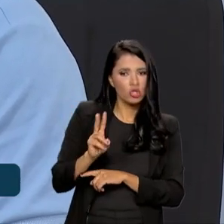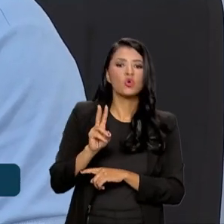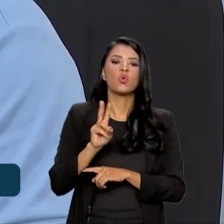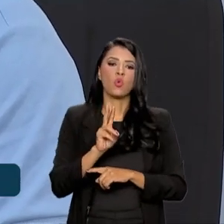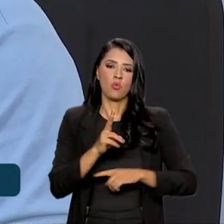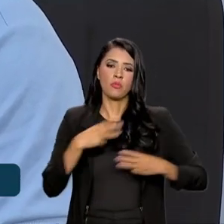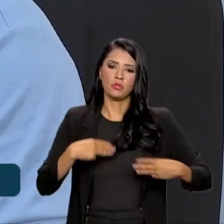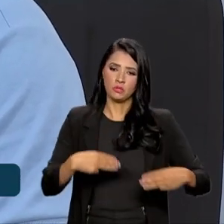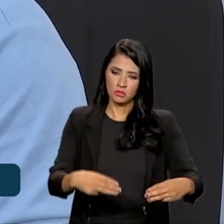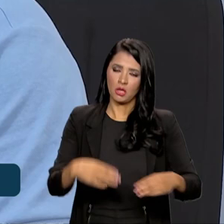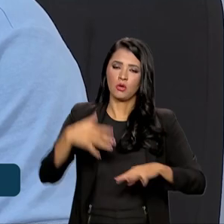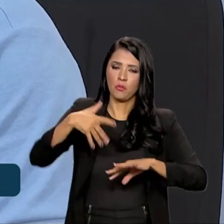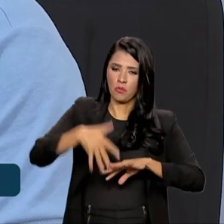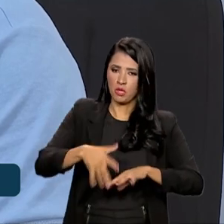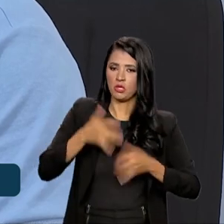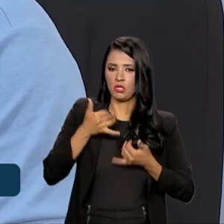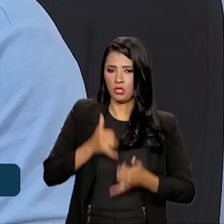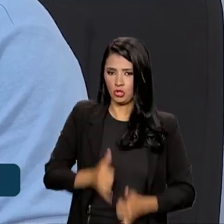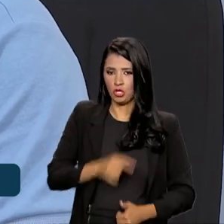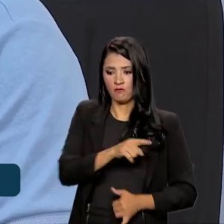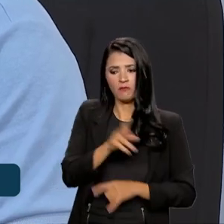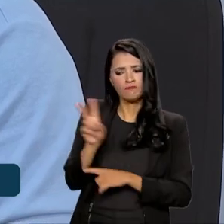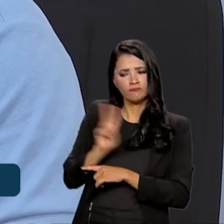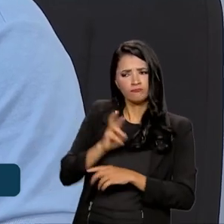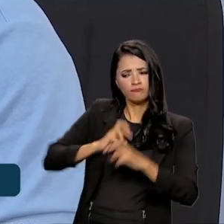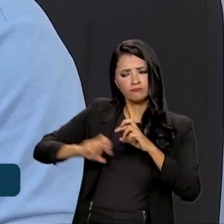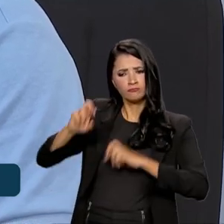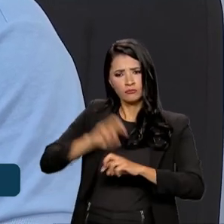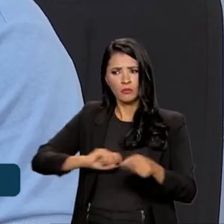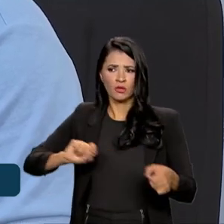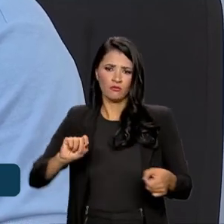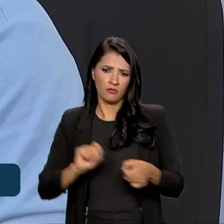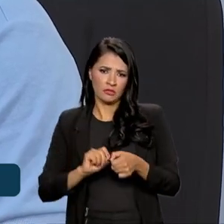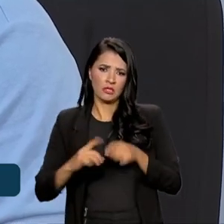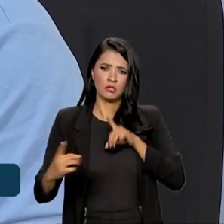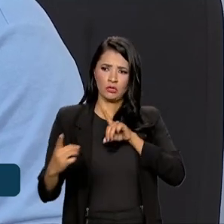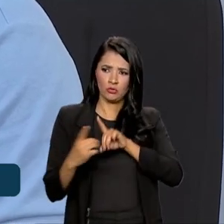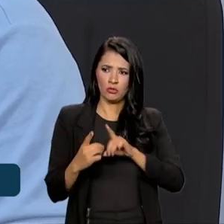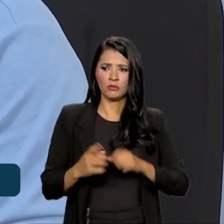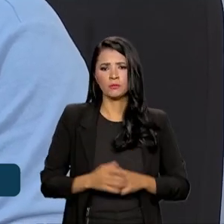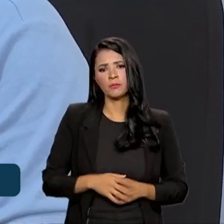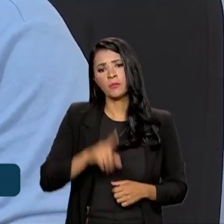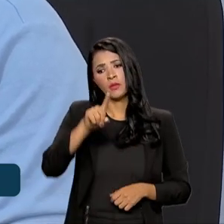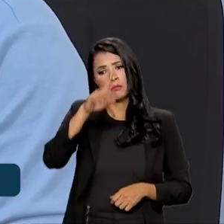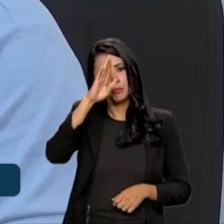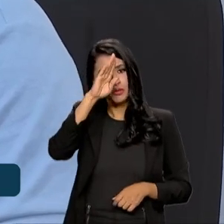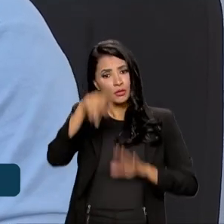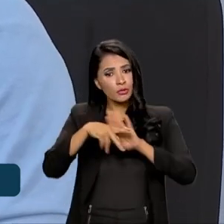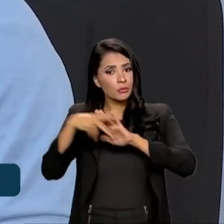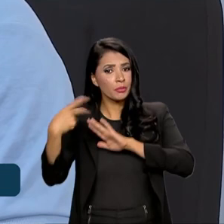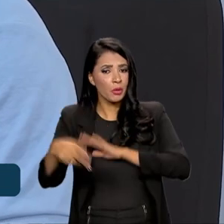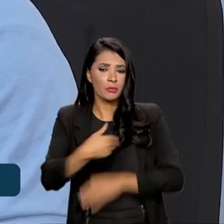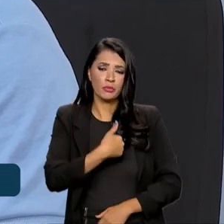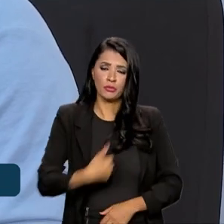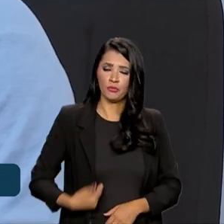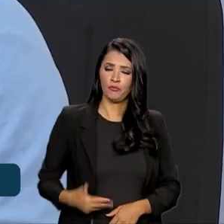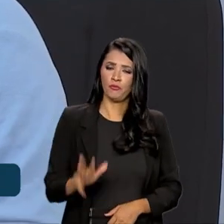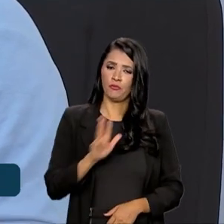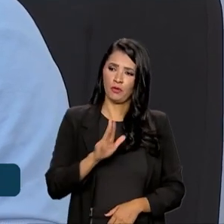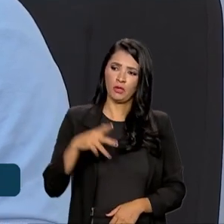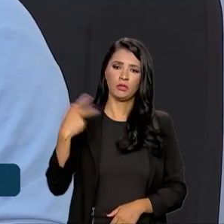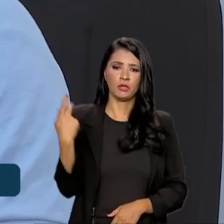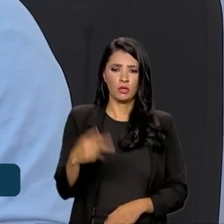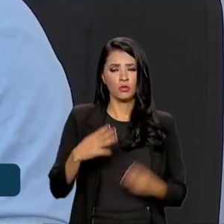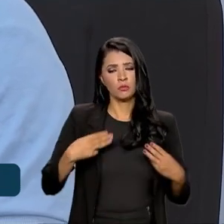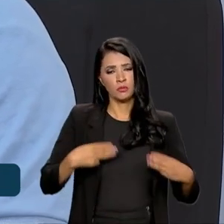Ministério de Minas e Energia e da Agência Nacional de Energia Elétrica, de fazer esse atendimento. E é prioridade do governo Lula, é prioridade da pasta do